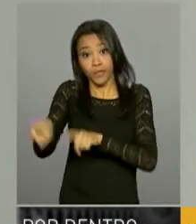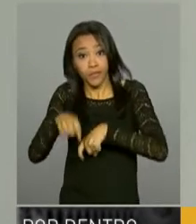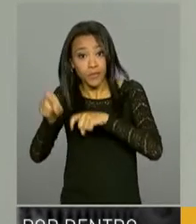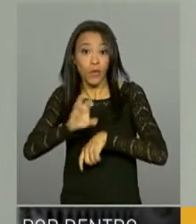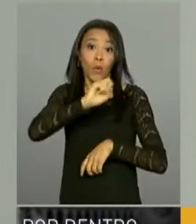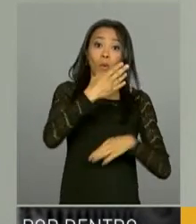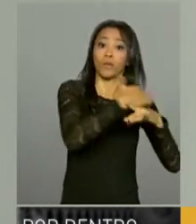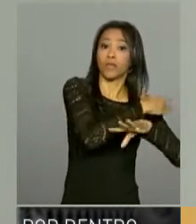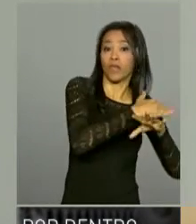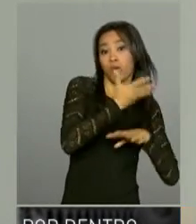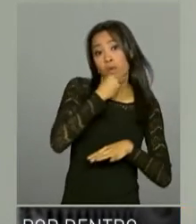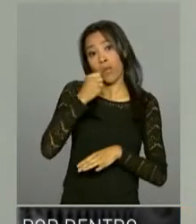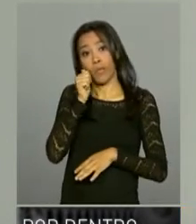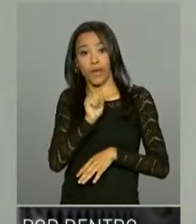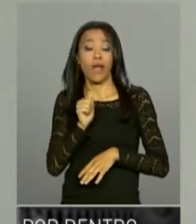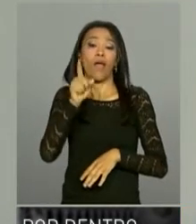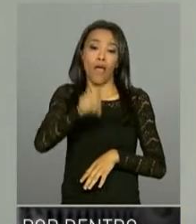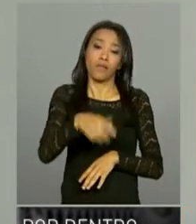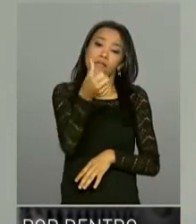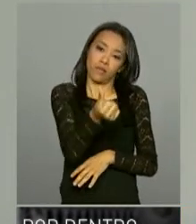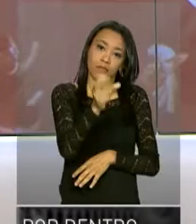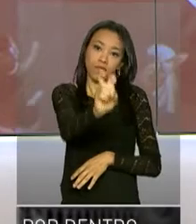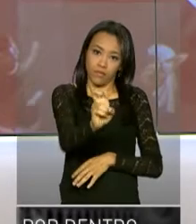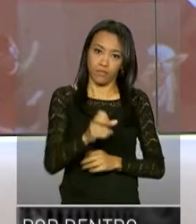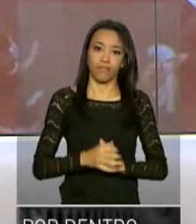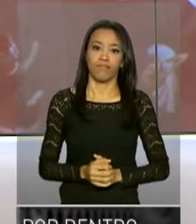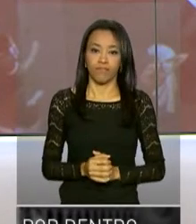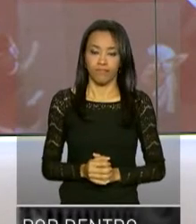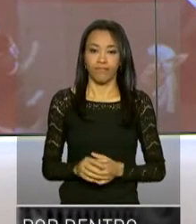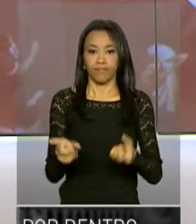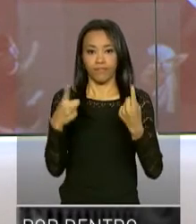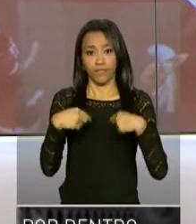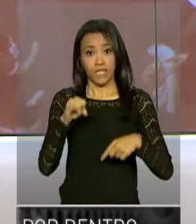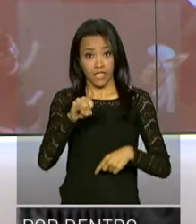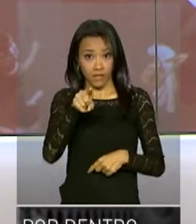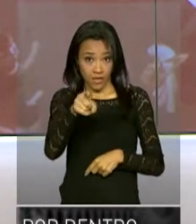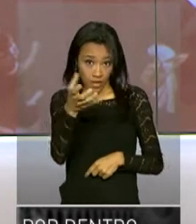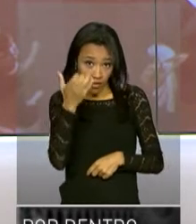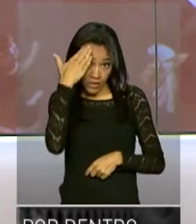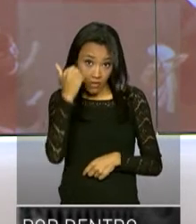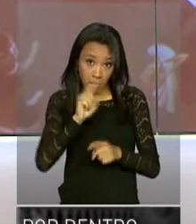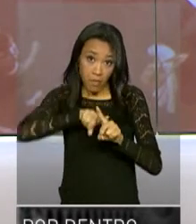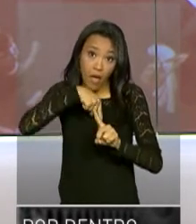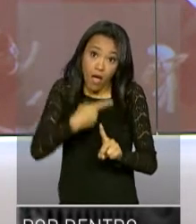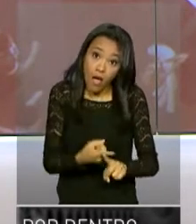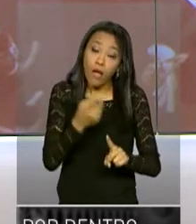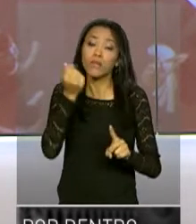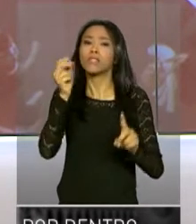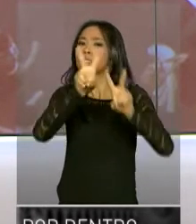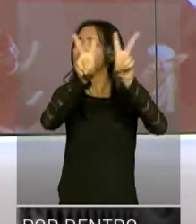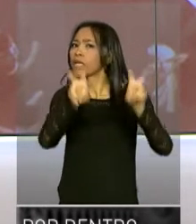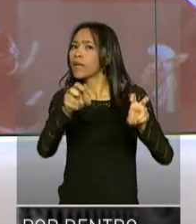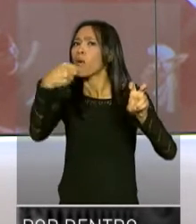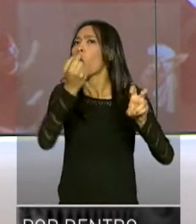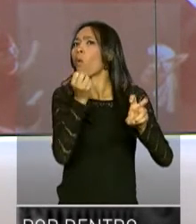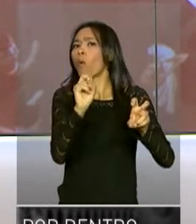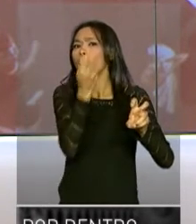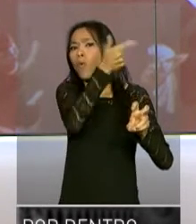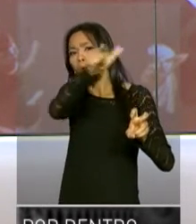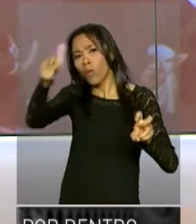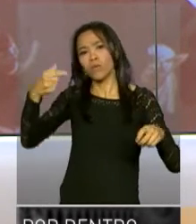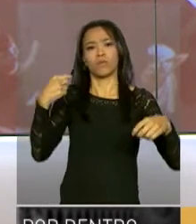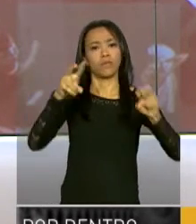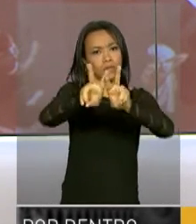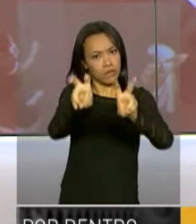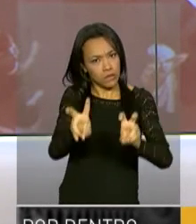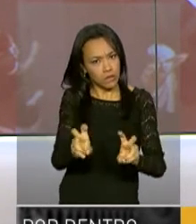rural, homem ou mulher, passa a ser de 65 anos. Se você quer saber mais sobre este ou outro assunto das políticas de